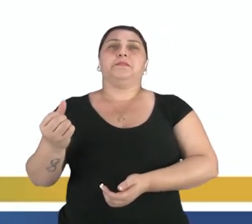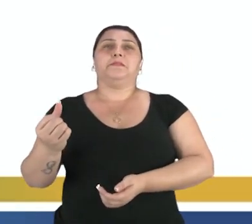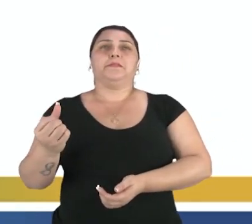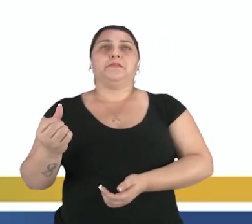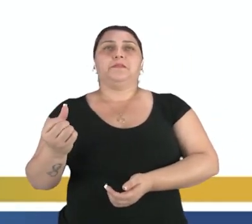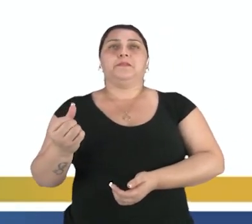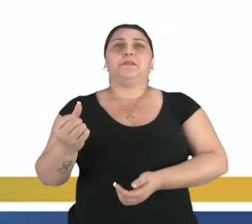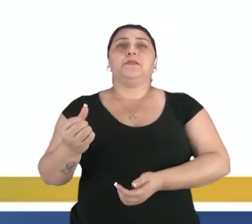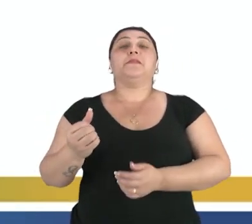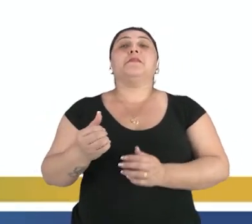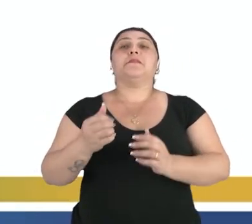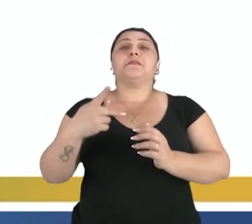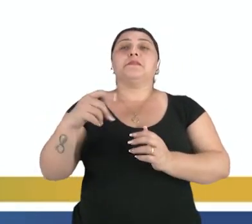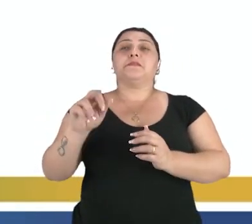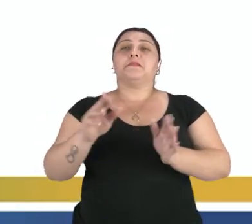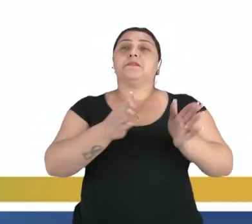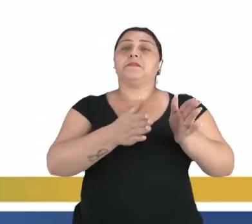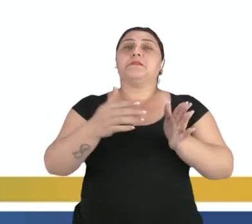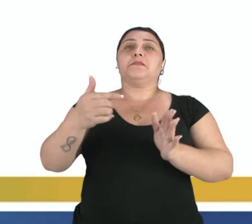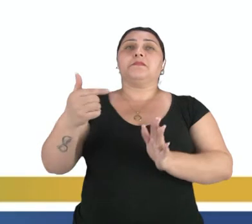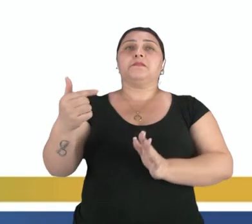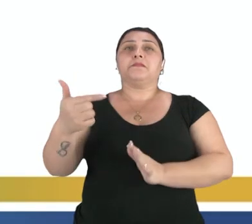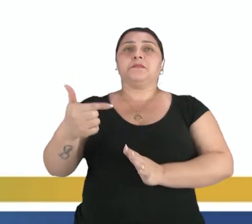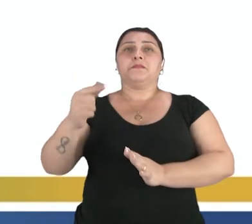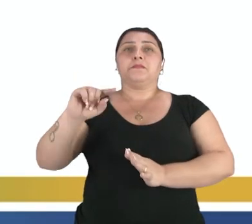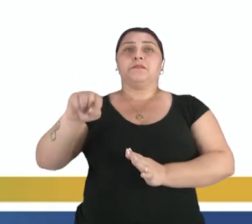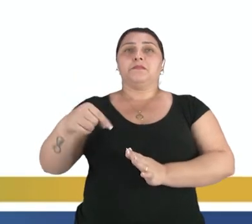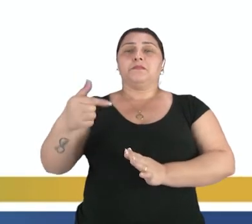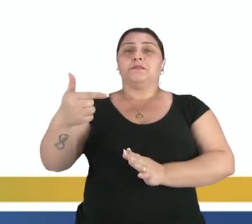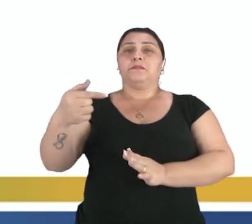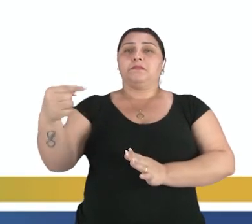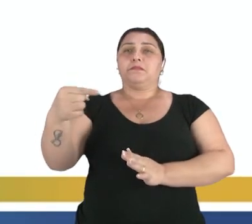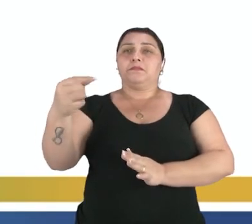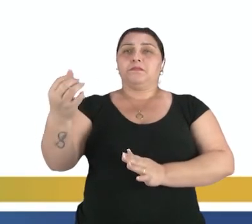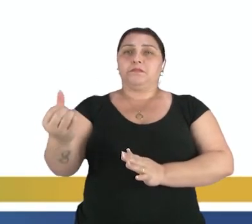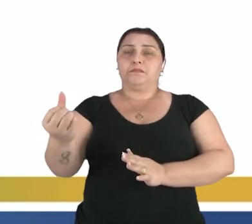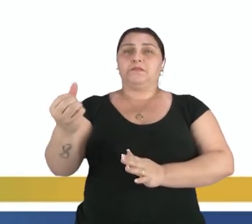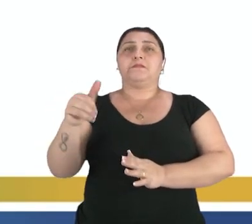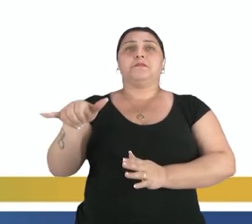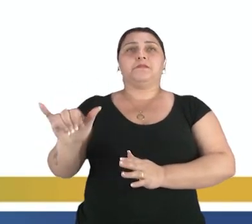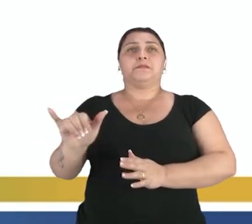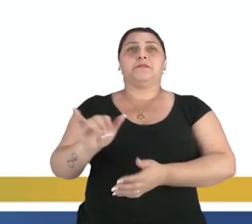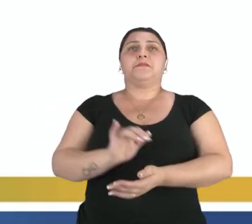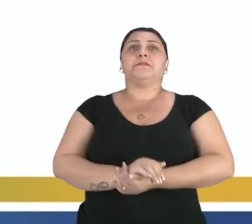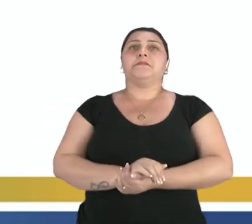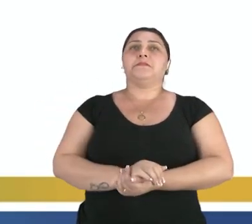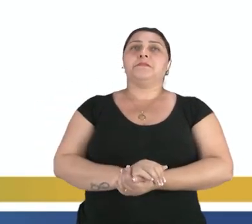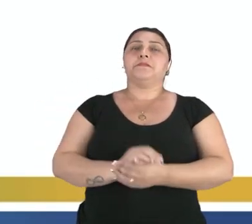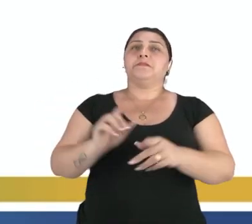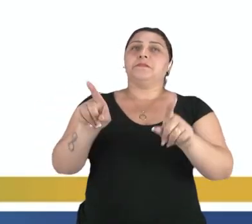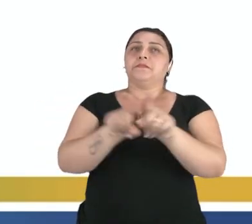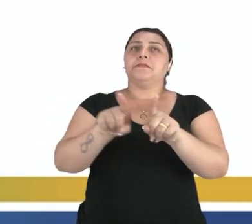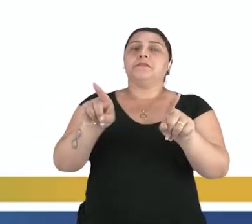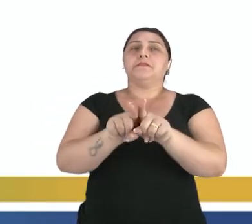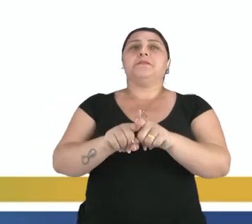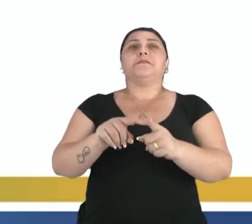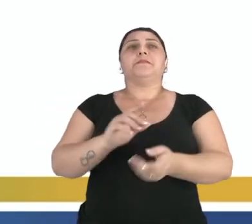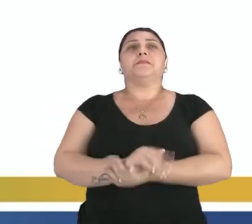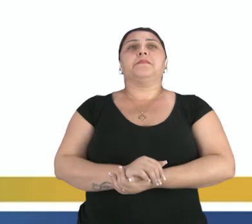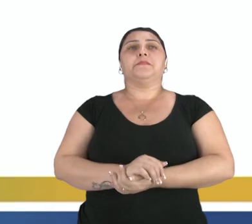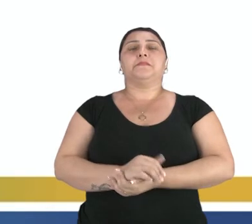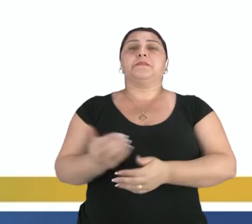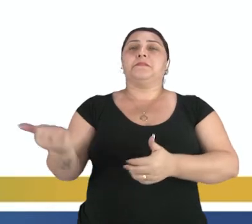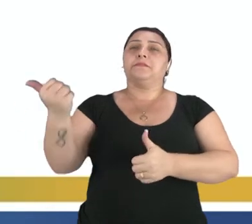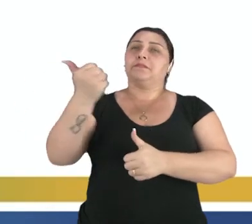Pao ordenado, o 2 em x e o menos 6 em y. Da mesma forma, acontecerá